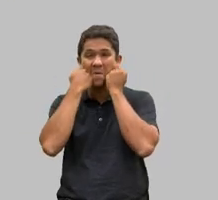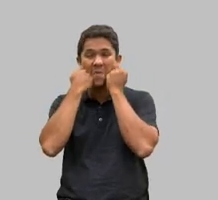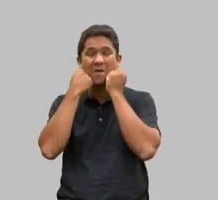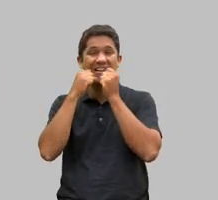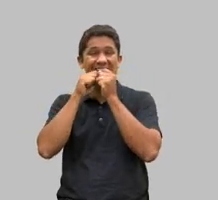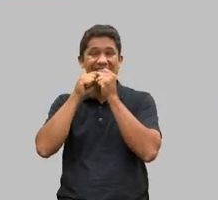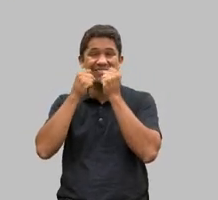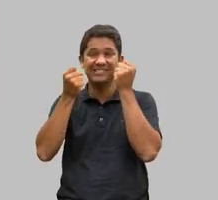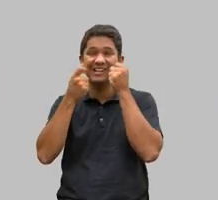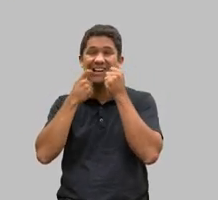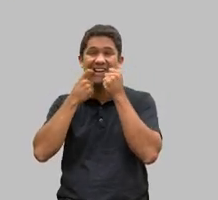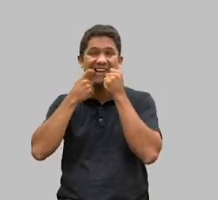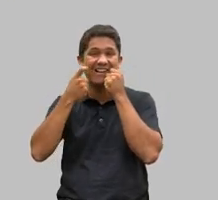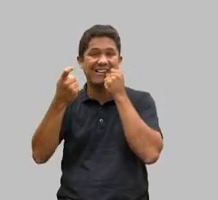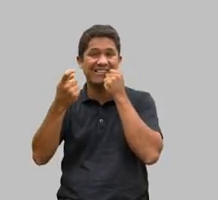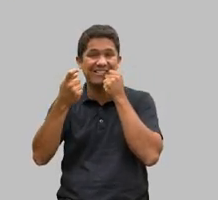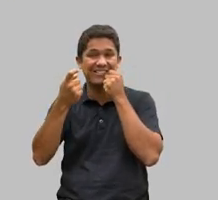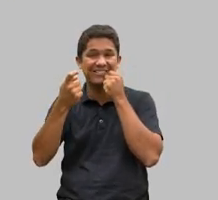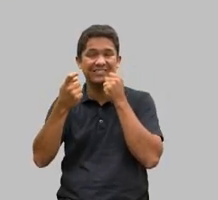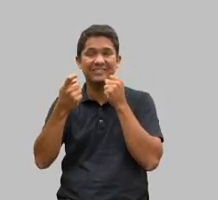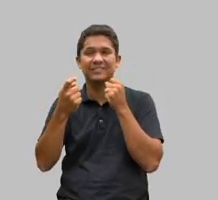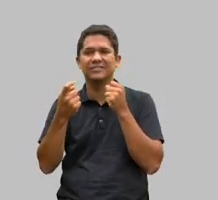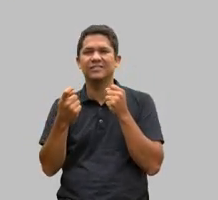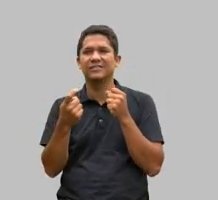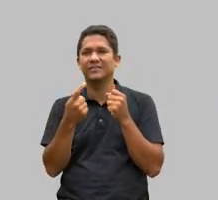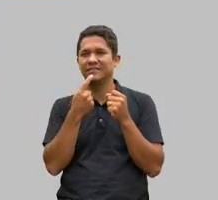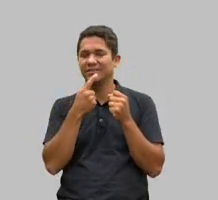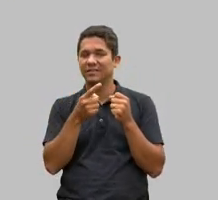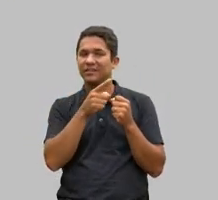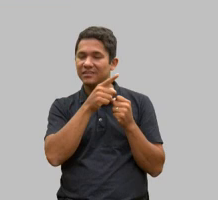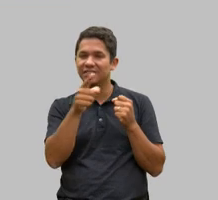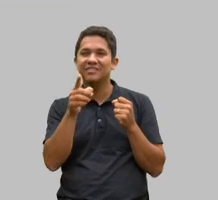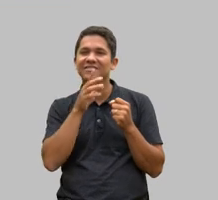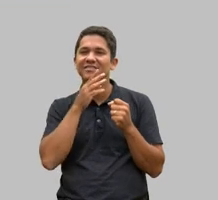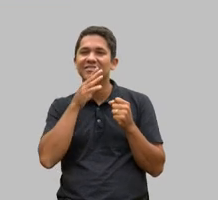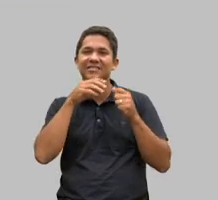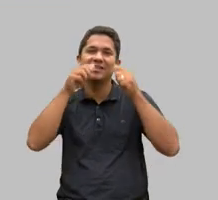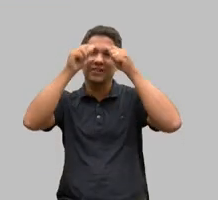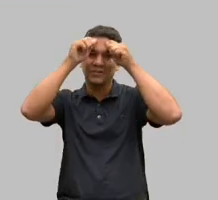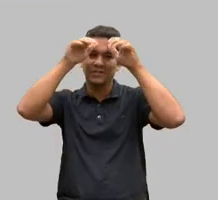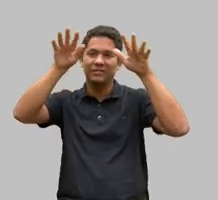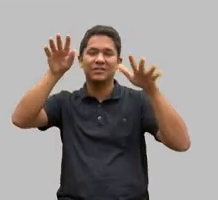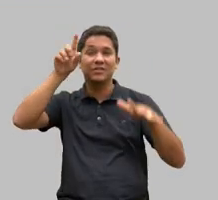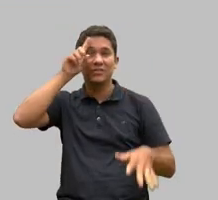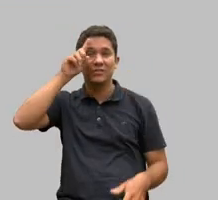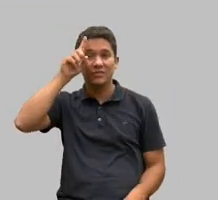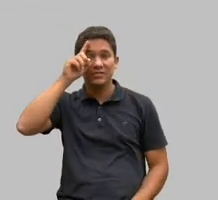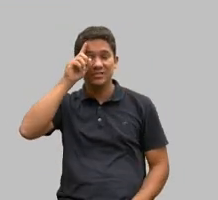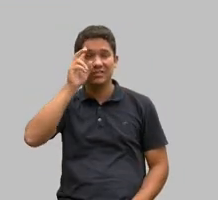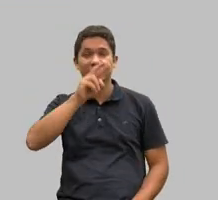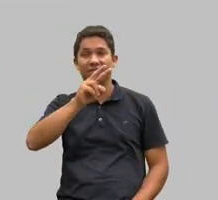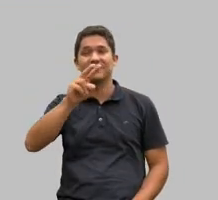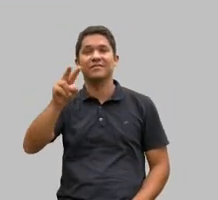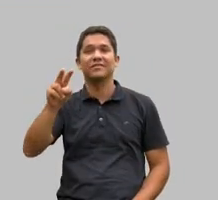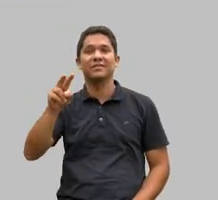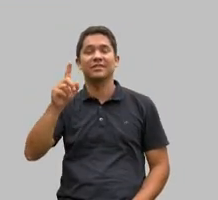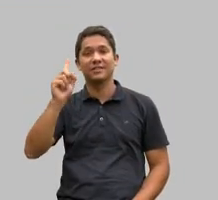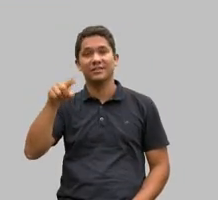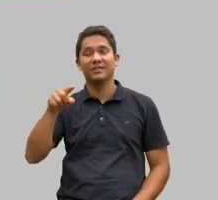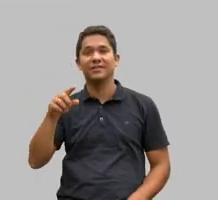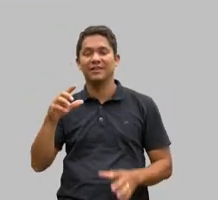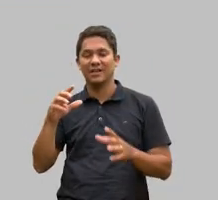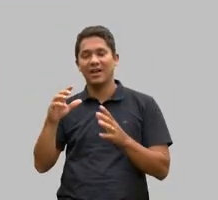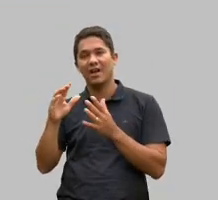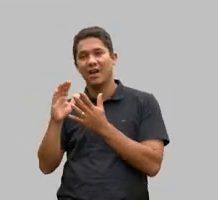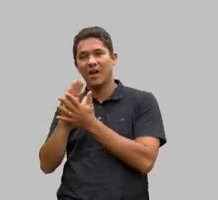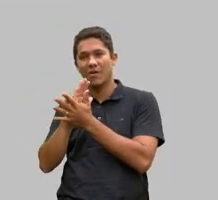eu não tô falando desse autismo que vocês estão vendo rotineiramente aqui eu tô falando de um pedaço do espectro